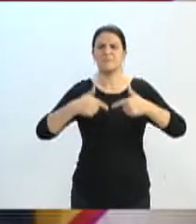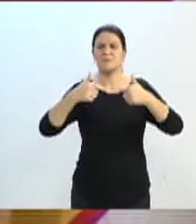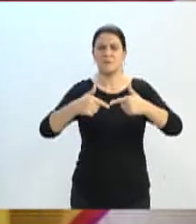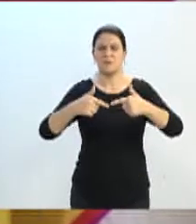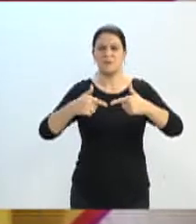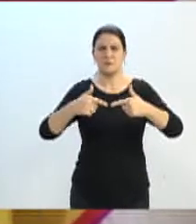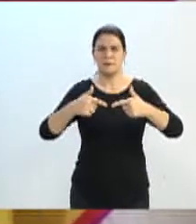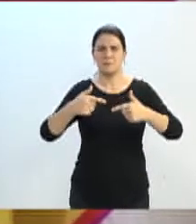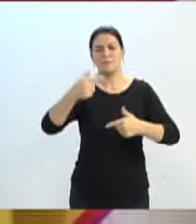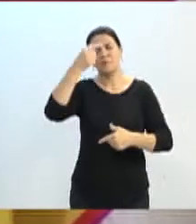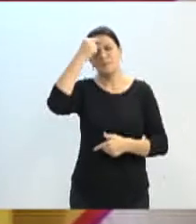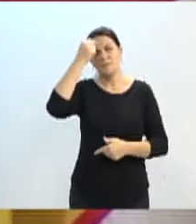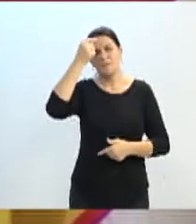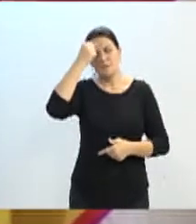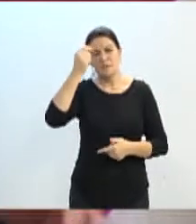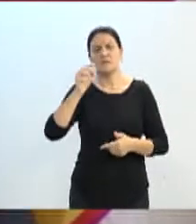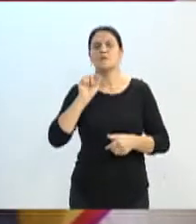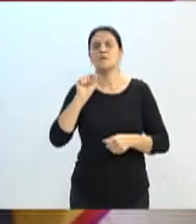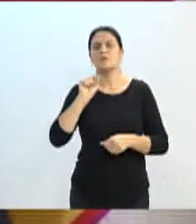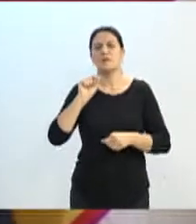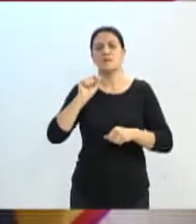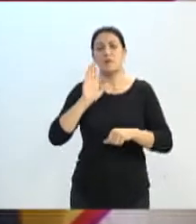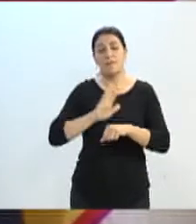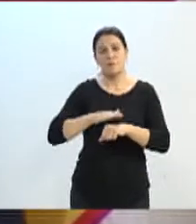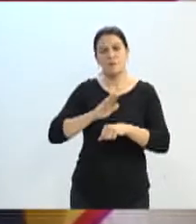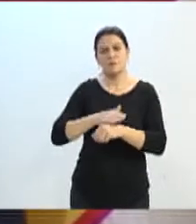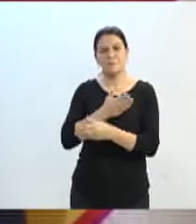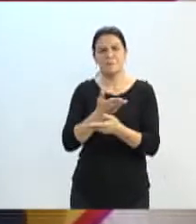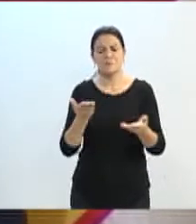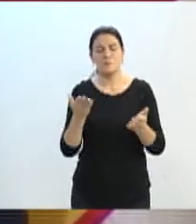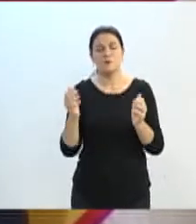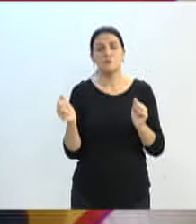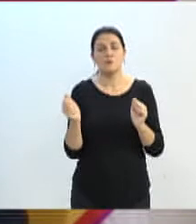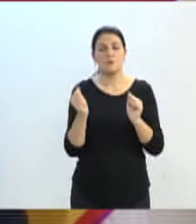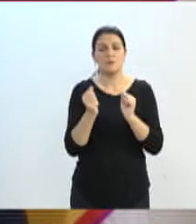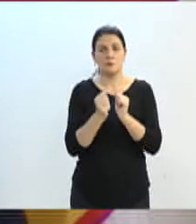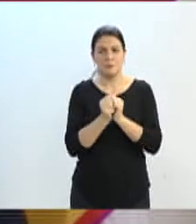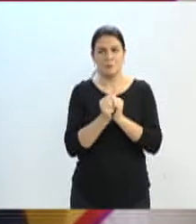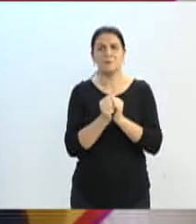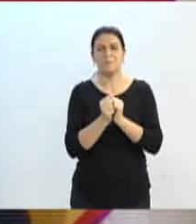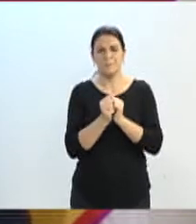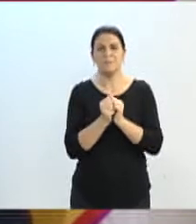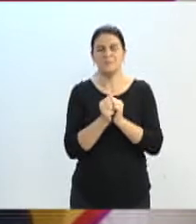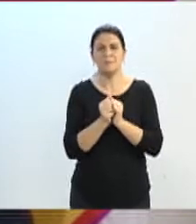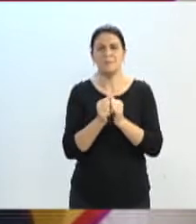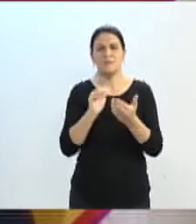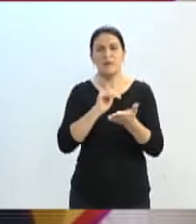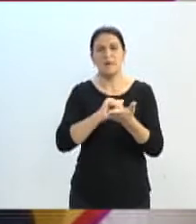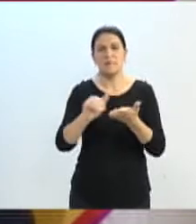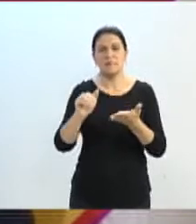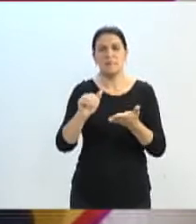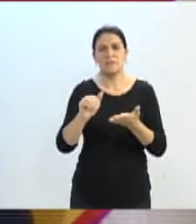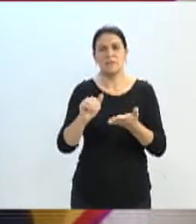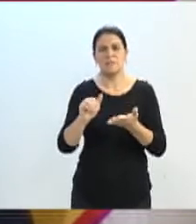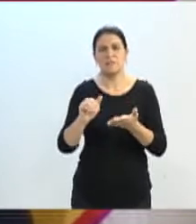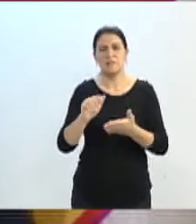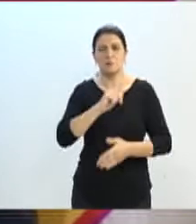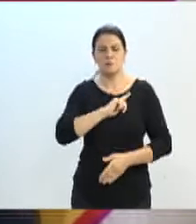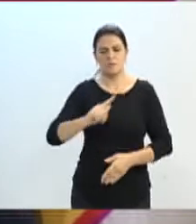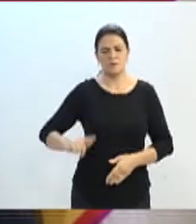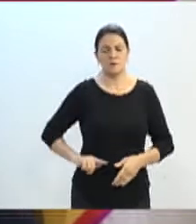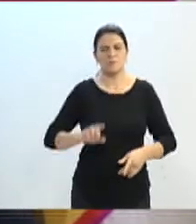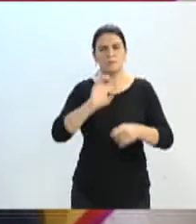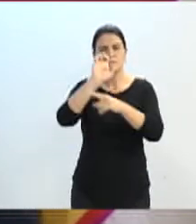Universidade está promovendo, juntamente com a Secretaria da Educação do Governo do Estado.